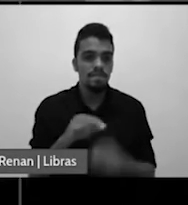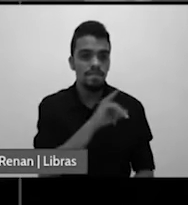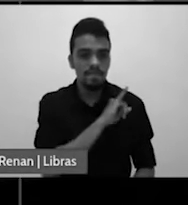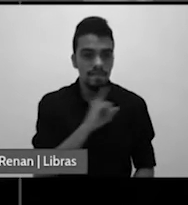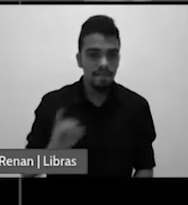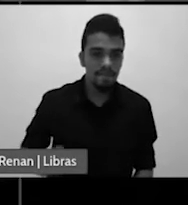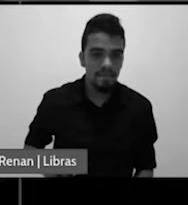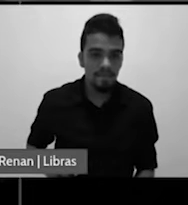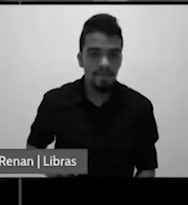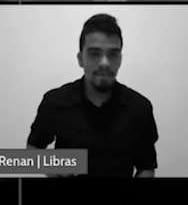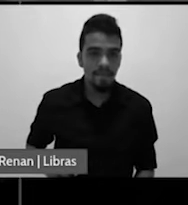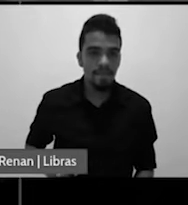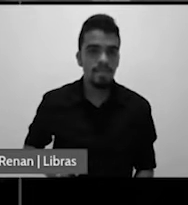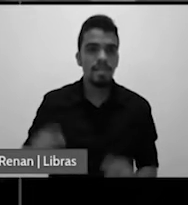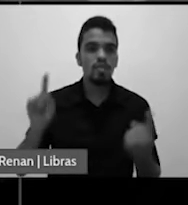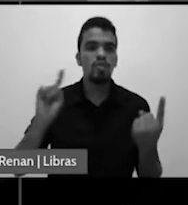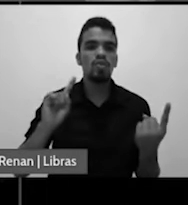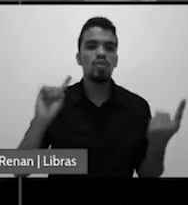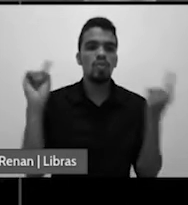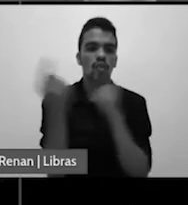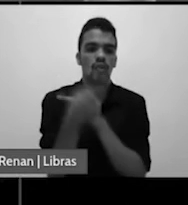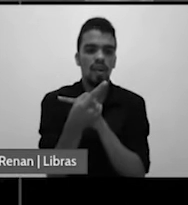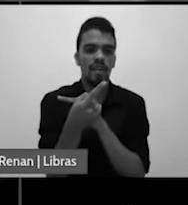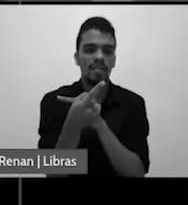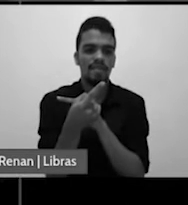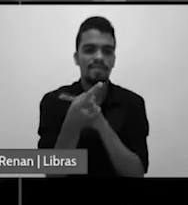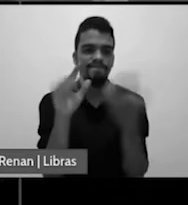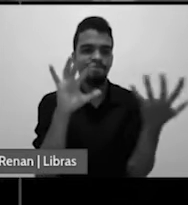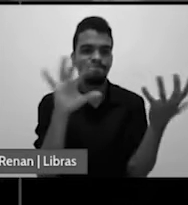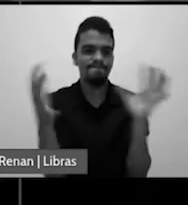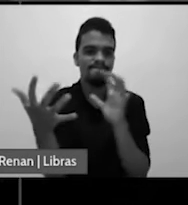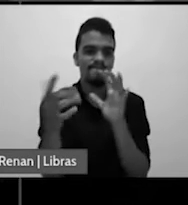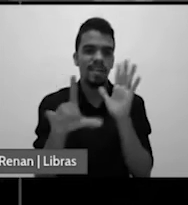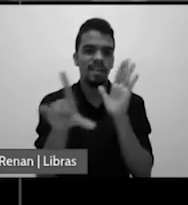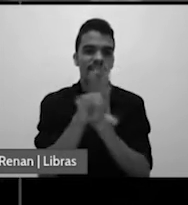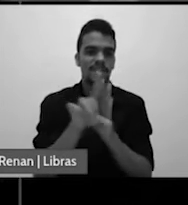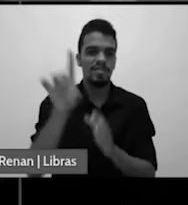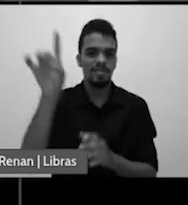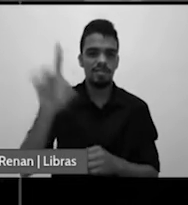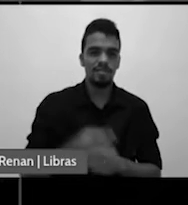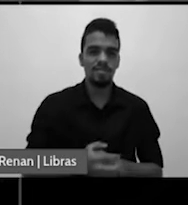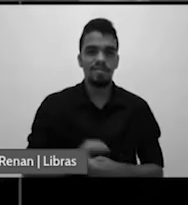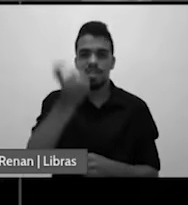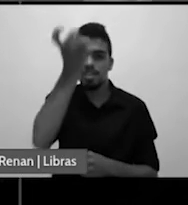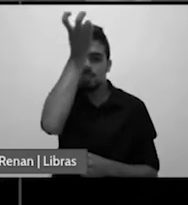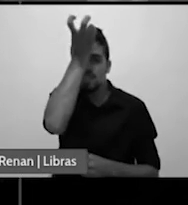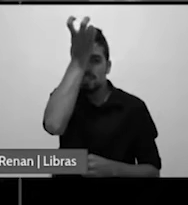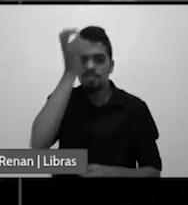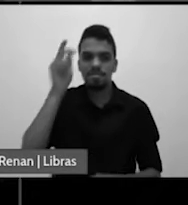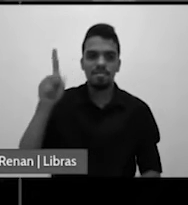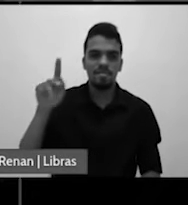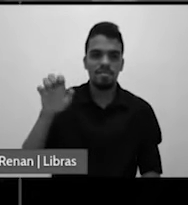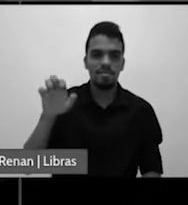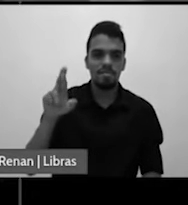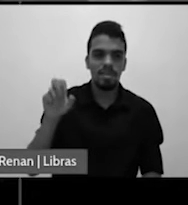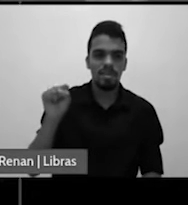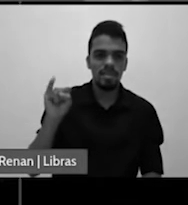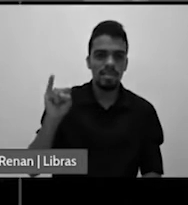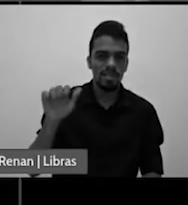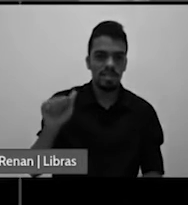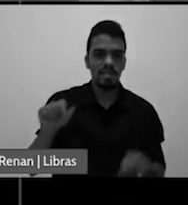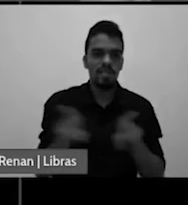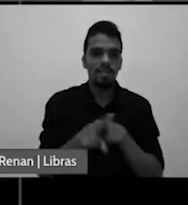a lei de Deus o Egito a Pérsia o Império Romano substituiu